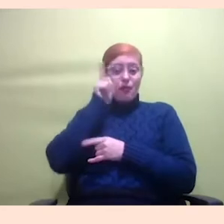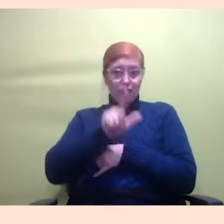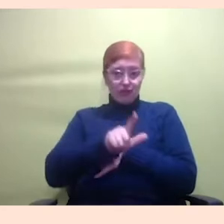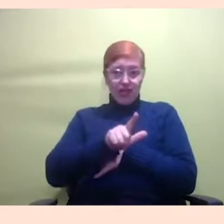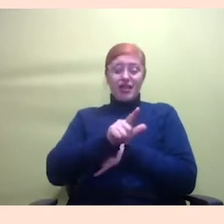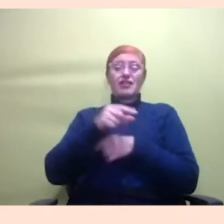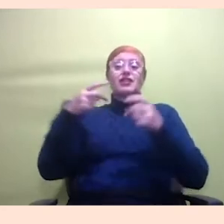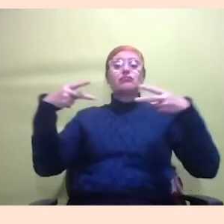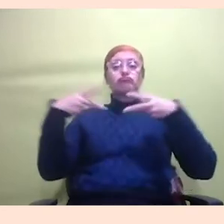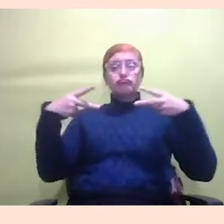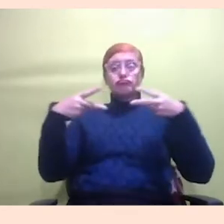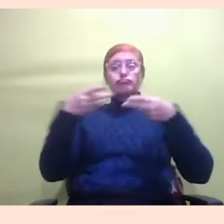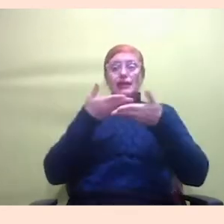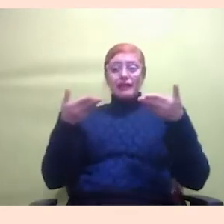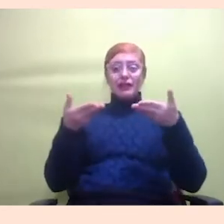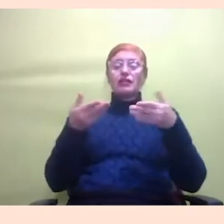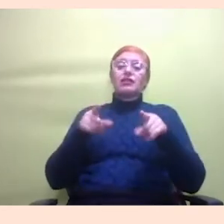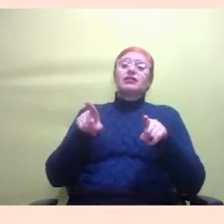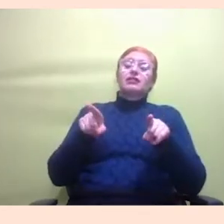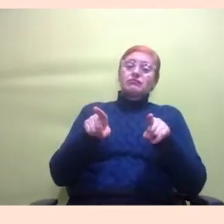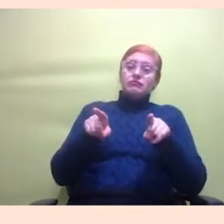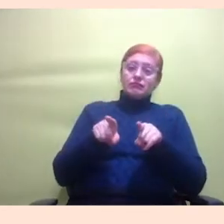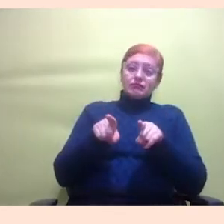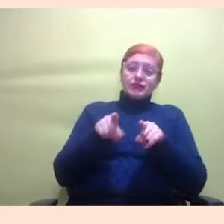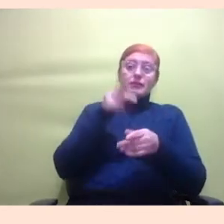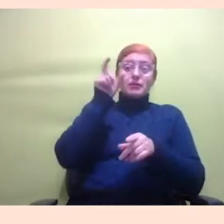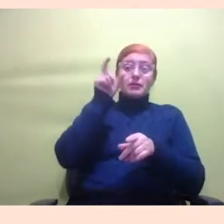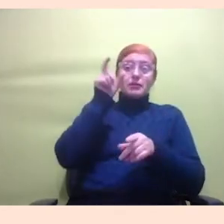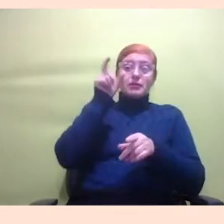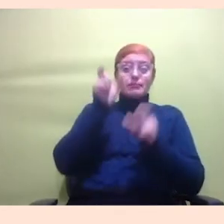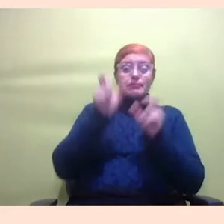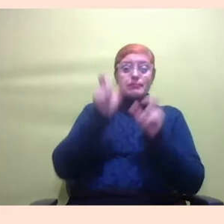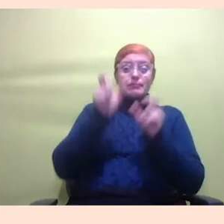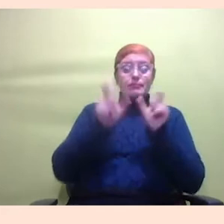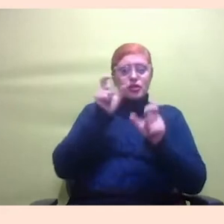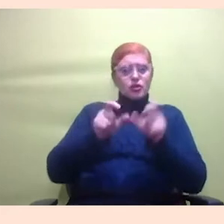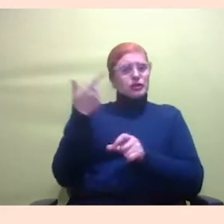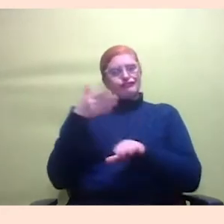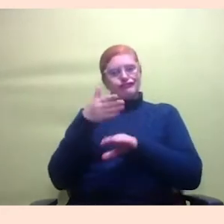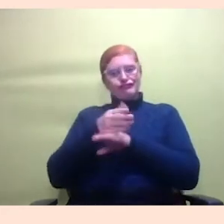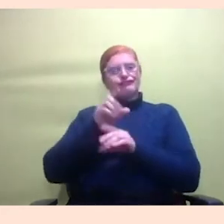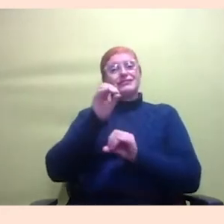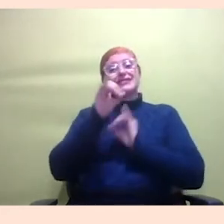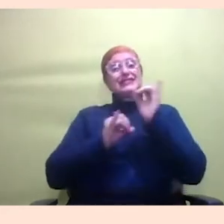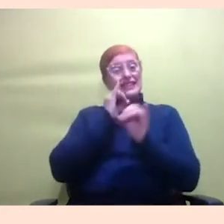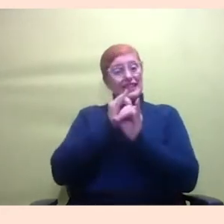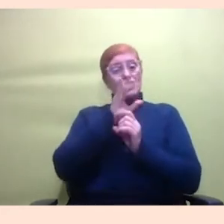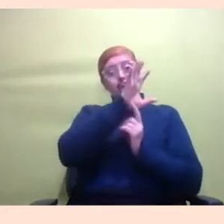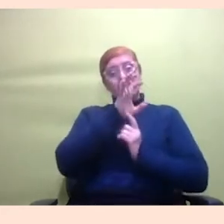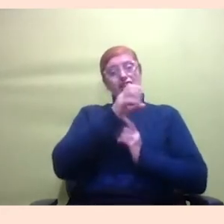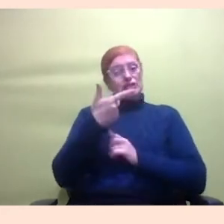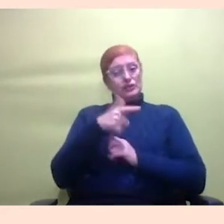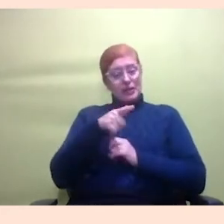Então, a gente estava fazendo assim com as pessoas que não tinham acesso à internet em Wi-Fi. Agora, como é um projeto que ele